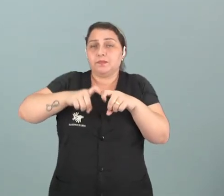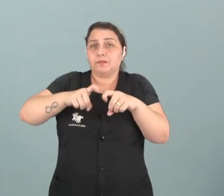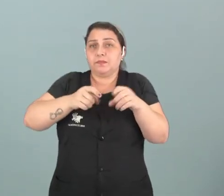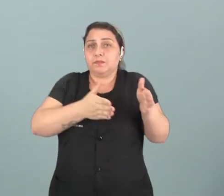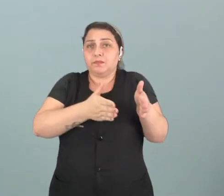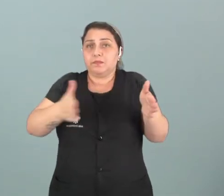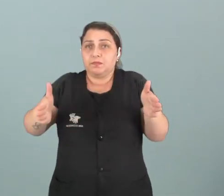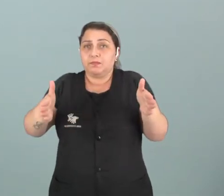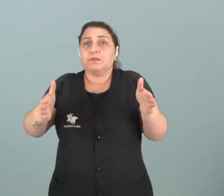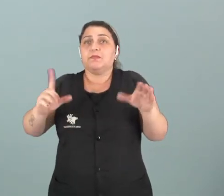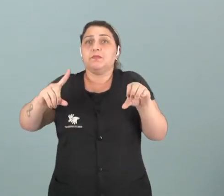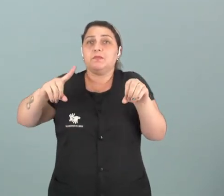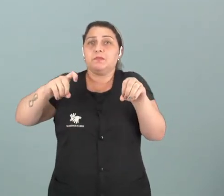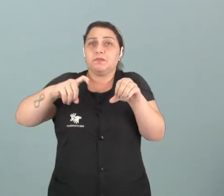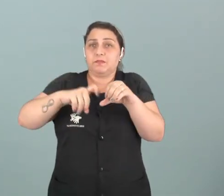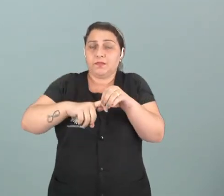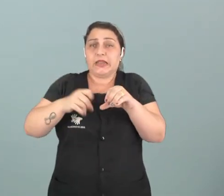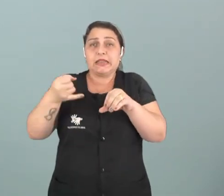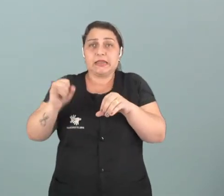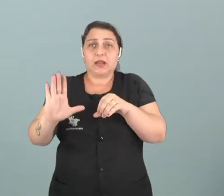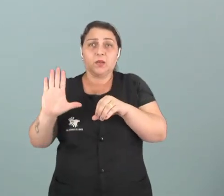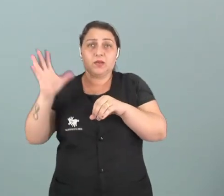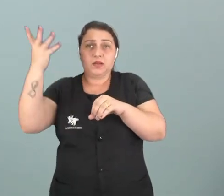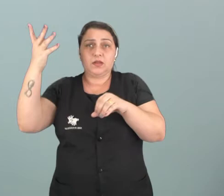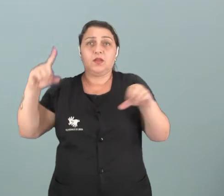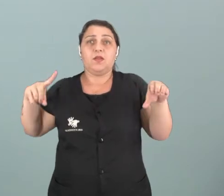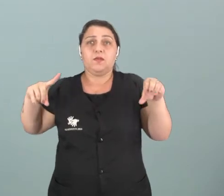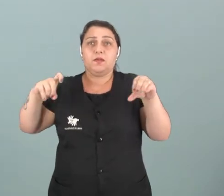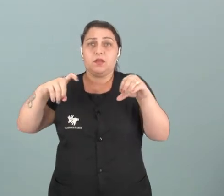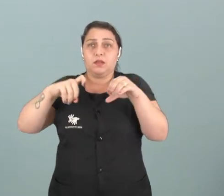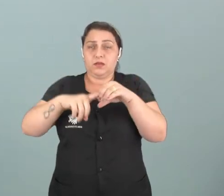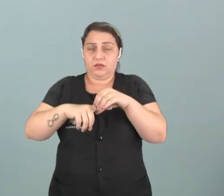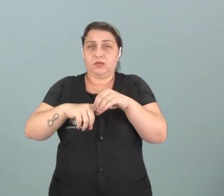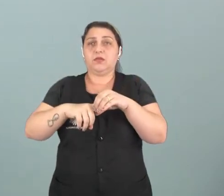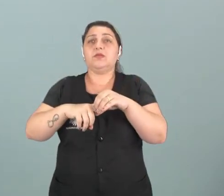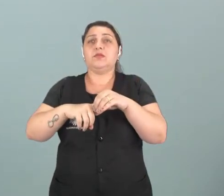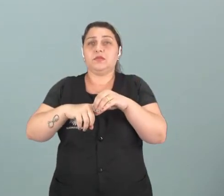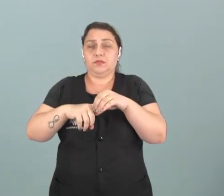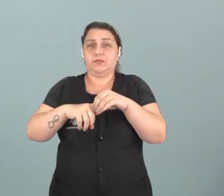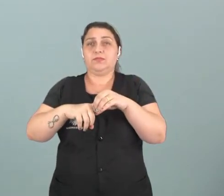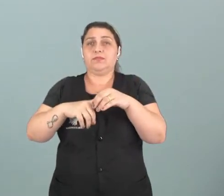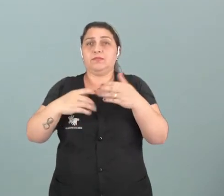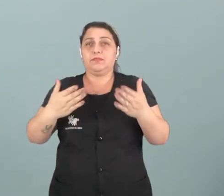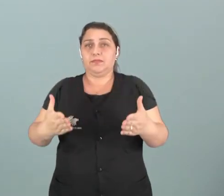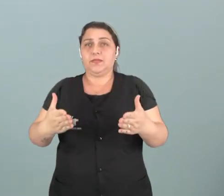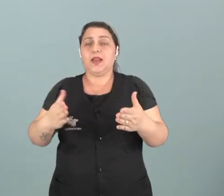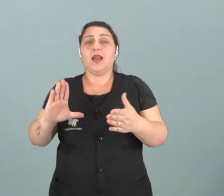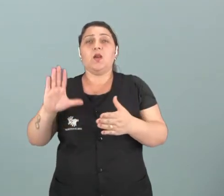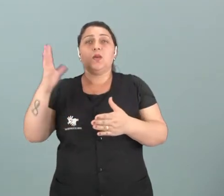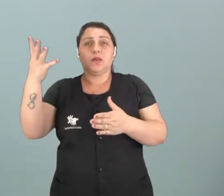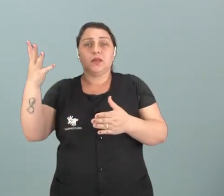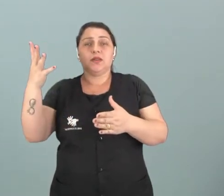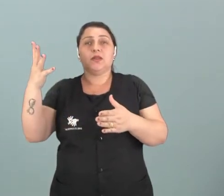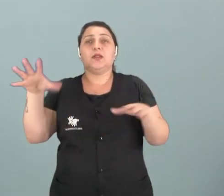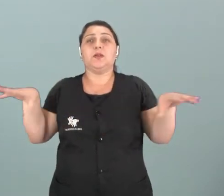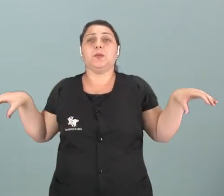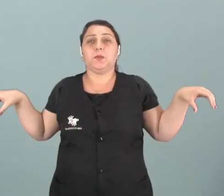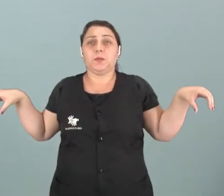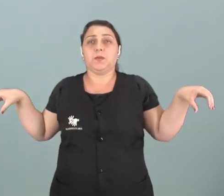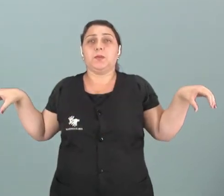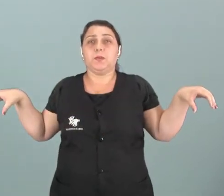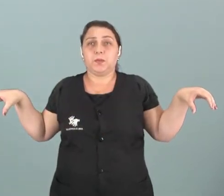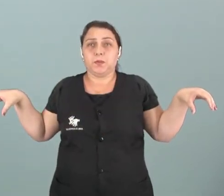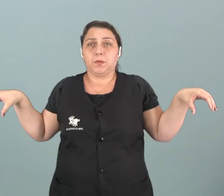nós chamamos de período fértil, se ocorrer uma fecundação, a maioria das vezes essa fecundação ela vai ocorrer ali nas tubas